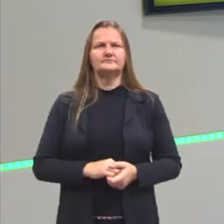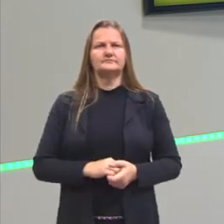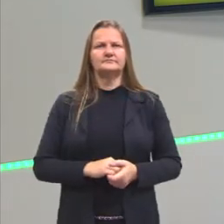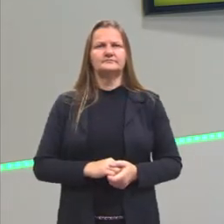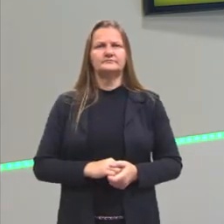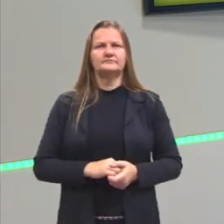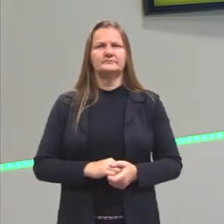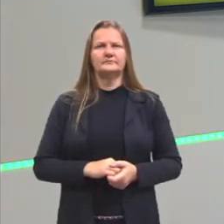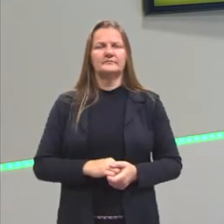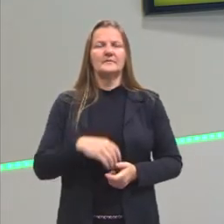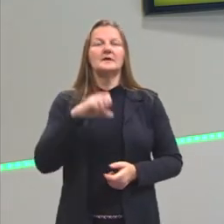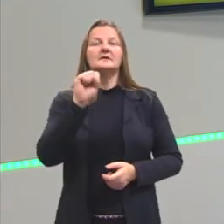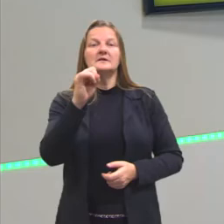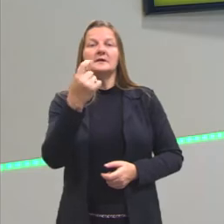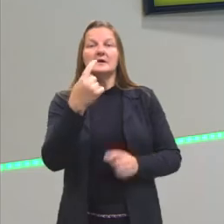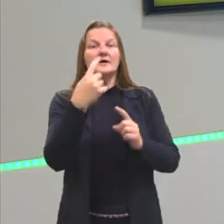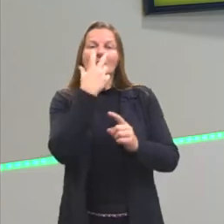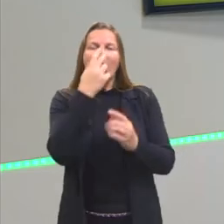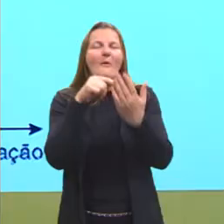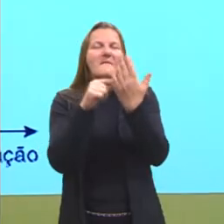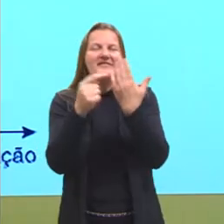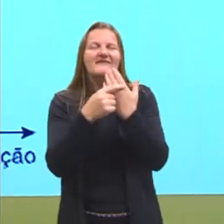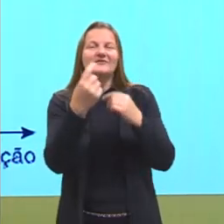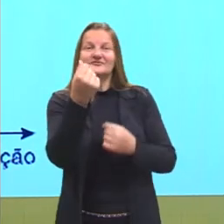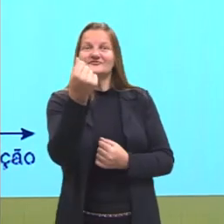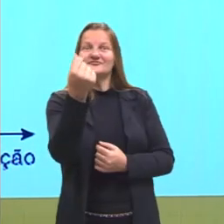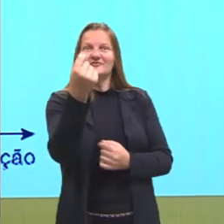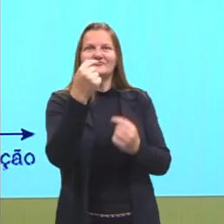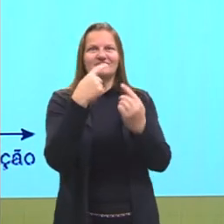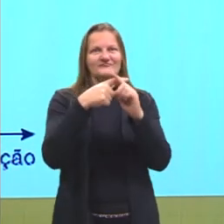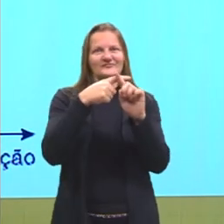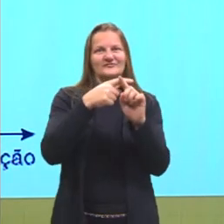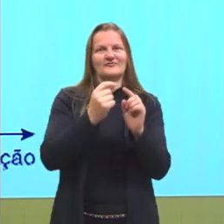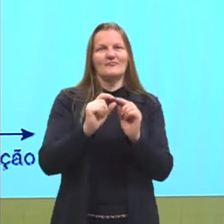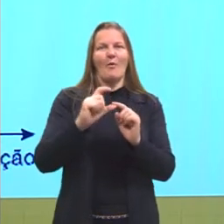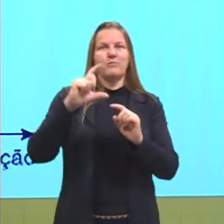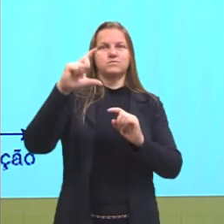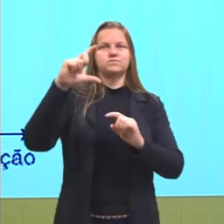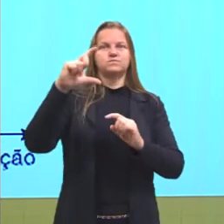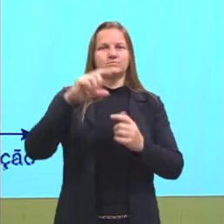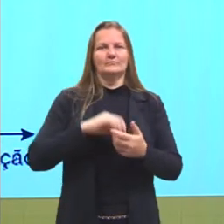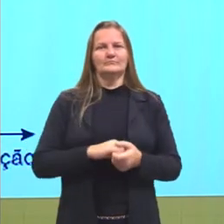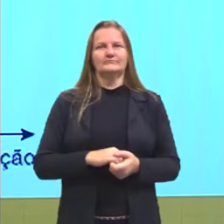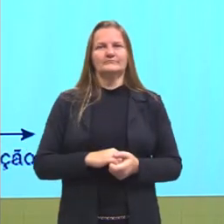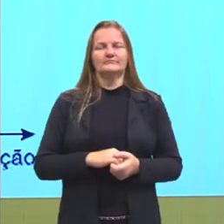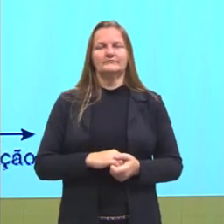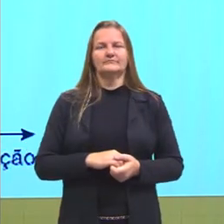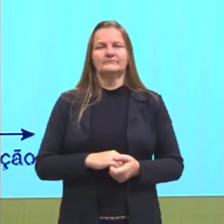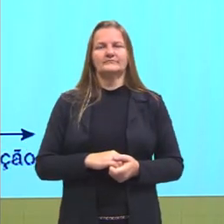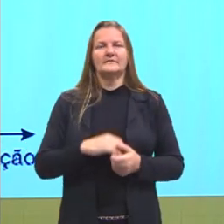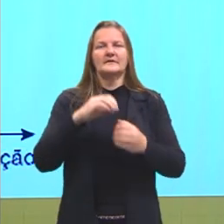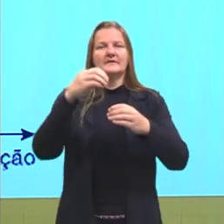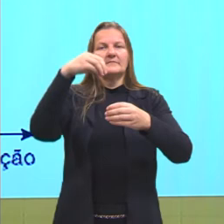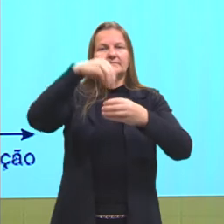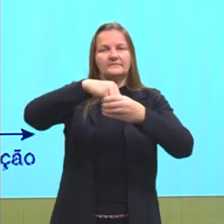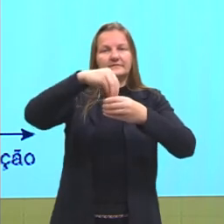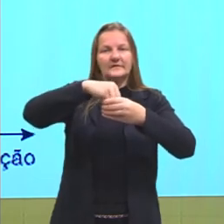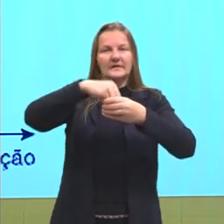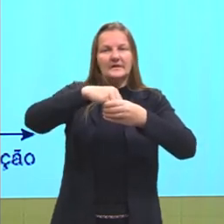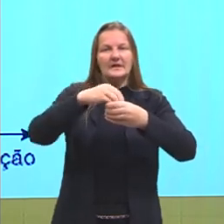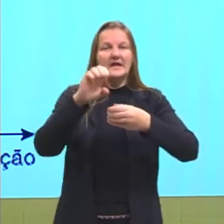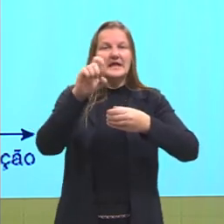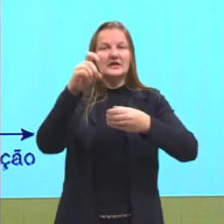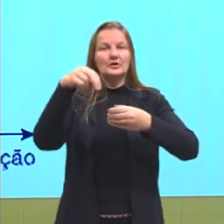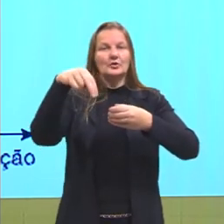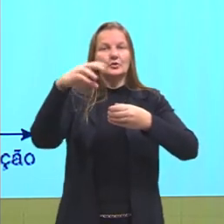pensando lá em dinheiro, eu estou positiva e ganhei mais dinheiro, fiquei mais positiva. Isso é as reações endotérmicas, tá?